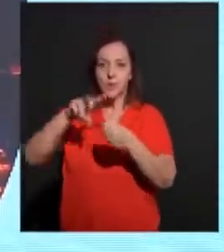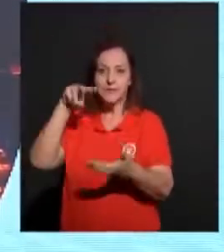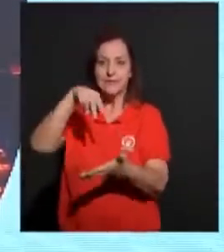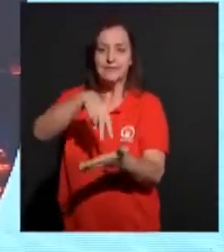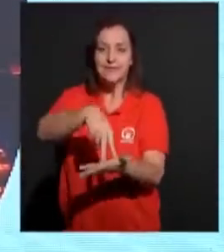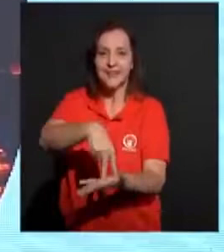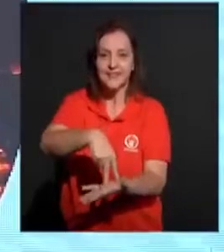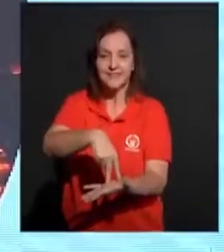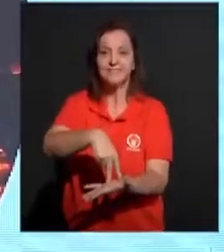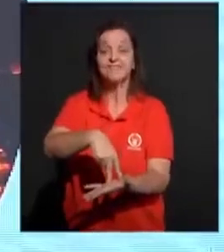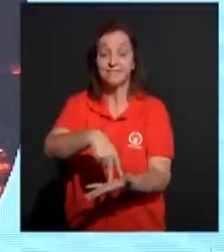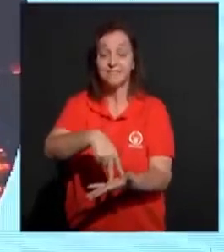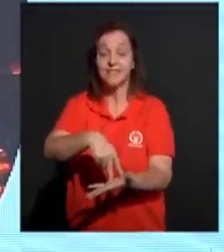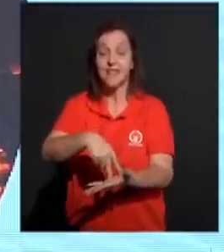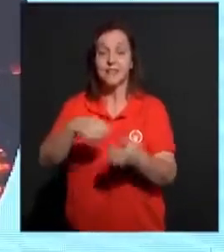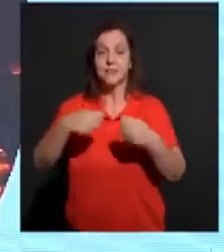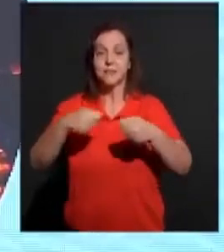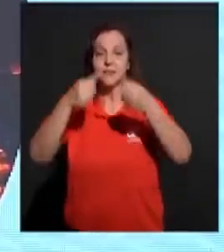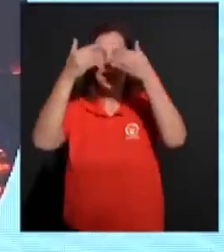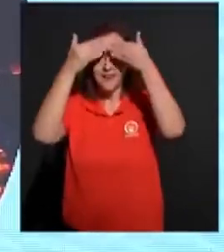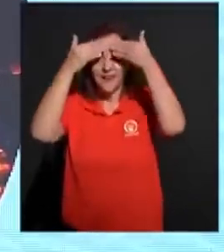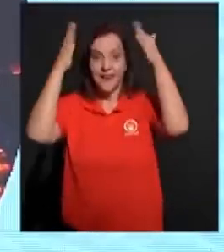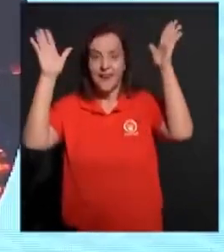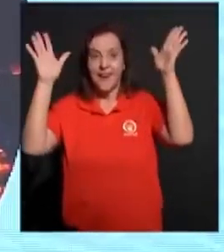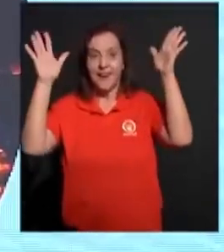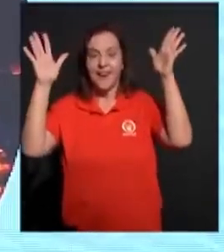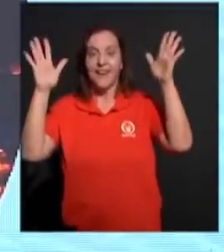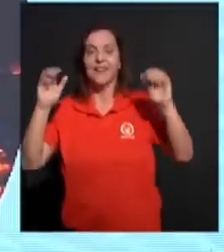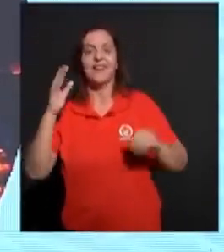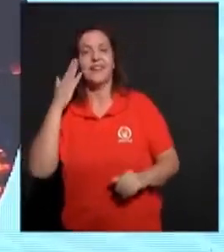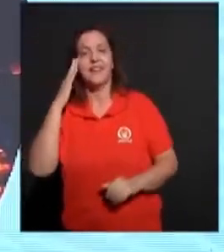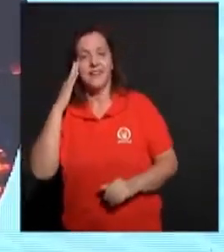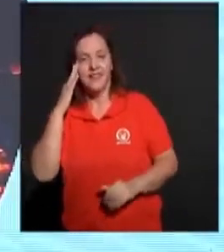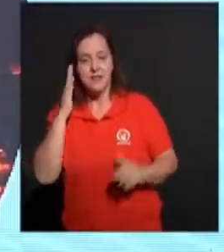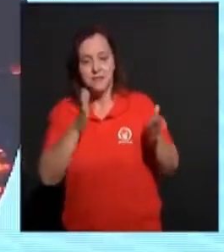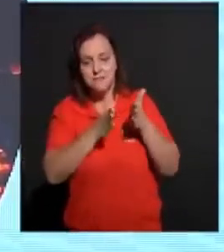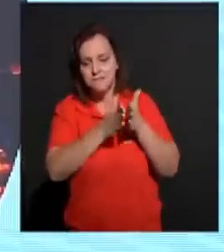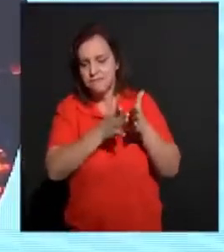claramente que nós podemos passar por dias de sofrimento.